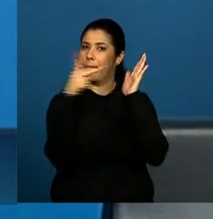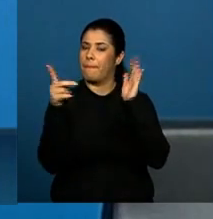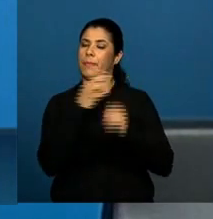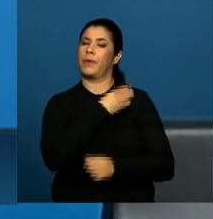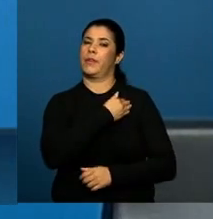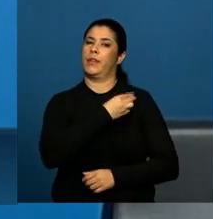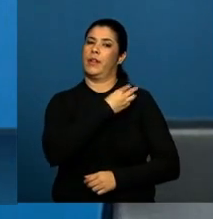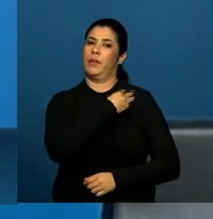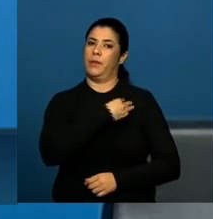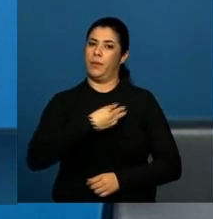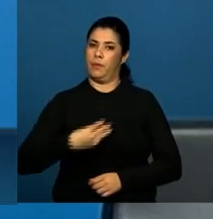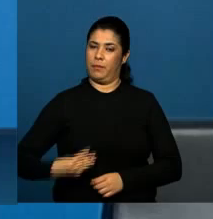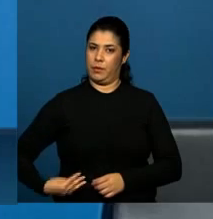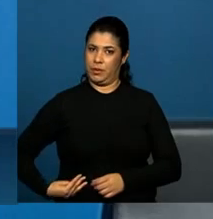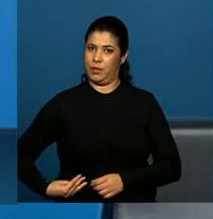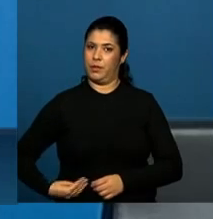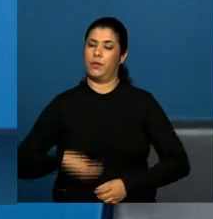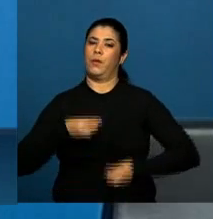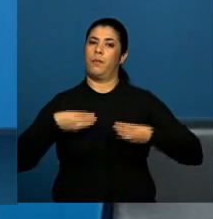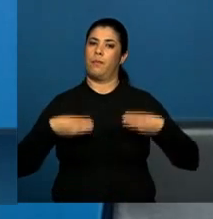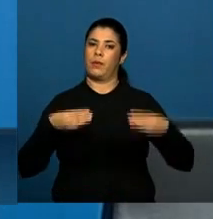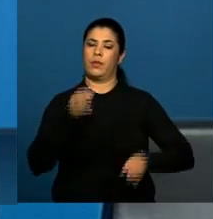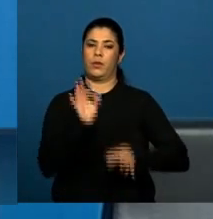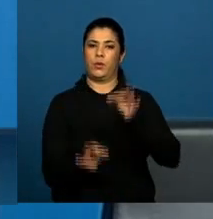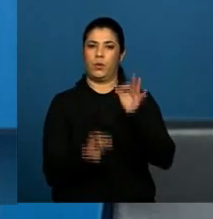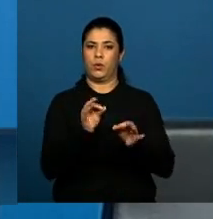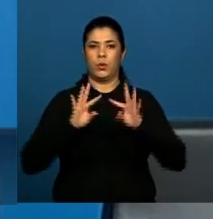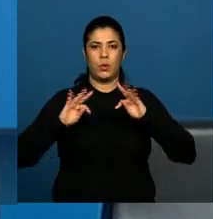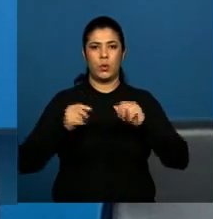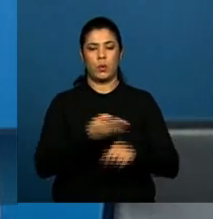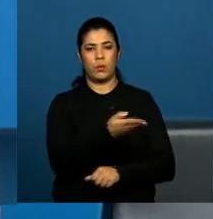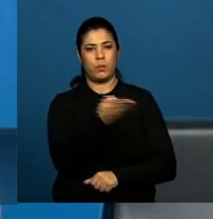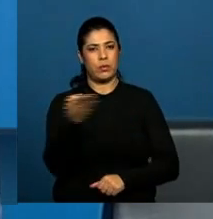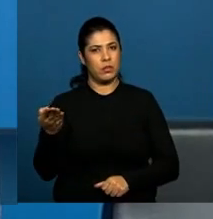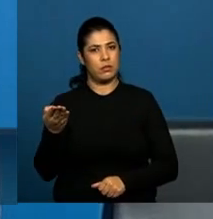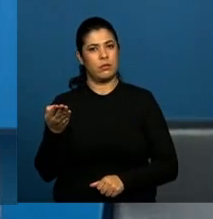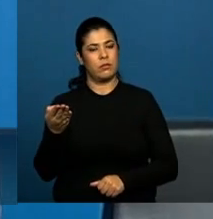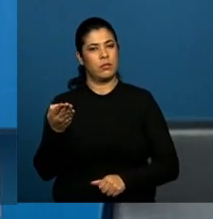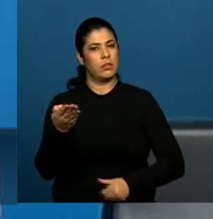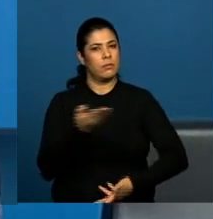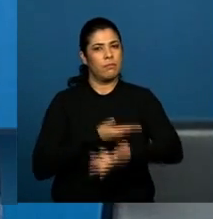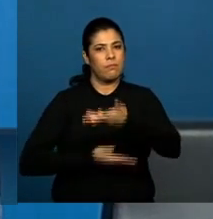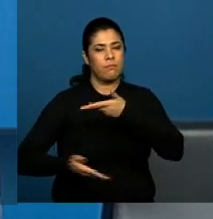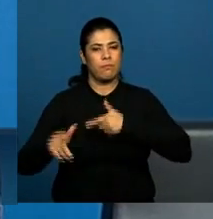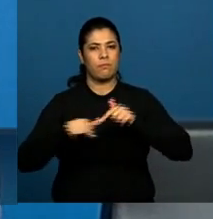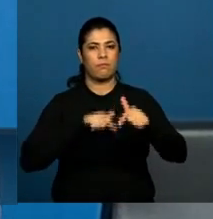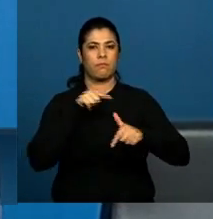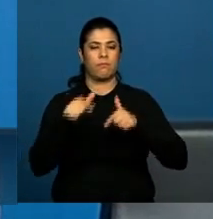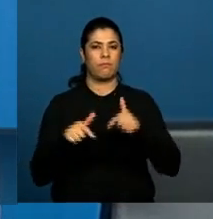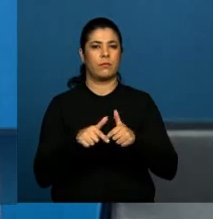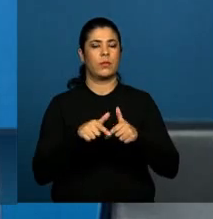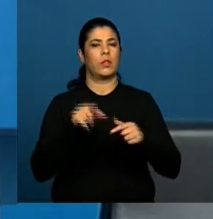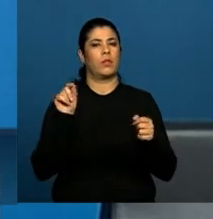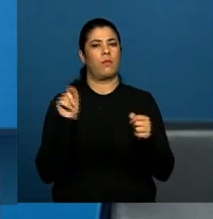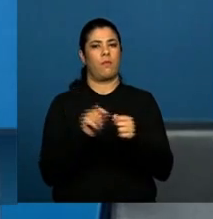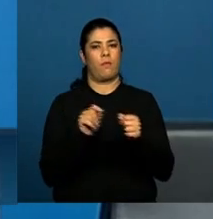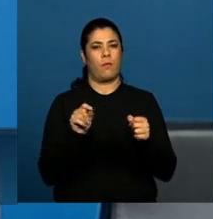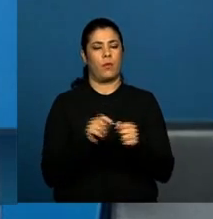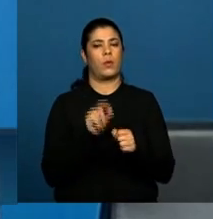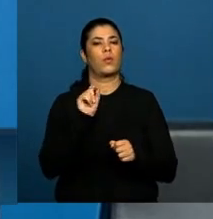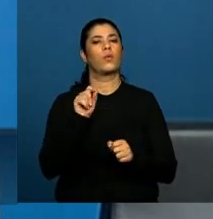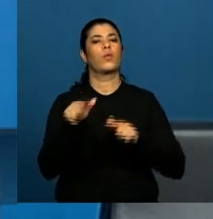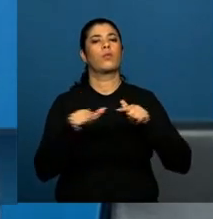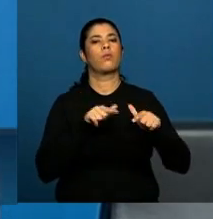Ministério da Justiça e a todos os servidores envolvidos na realização dessa